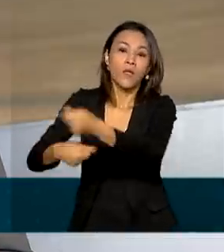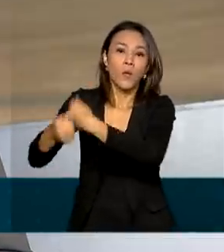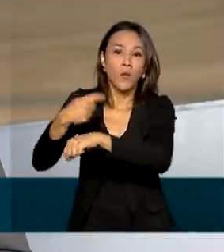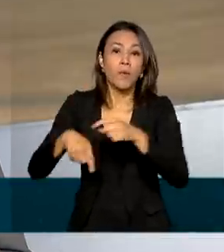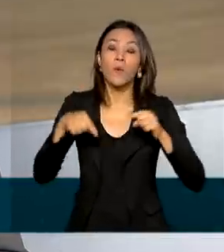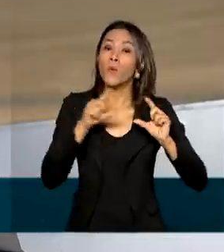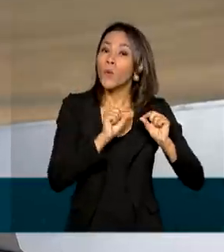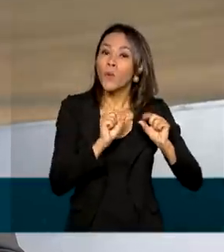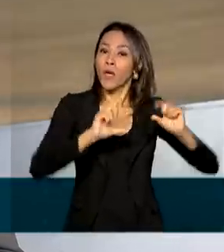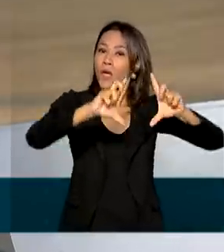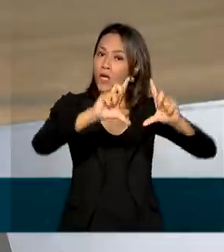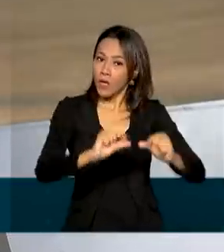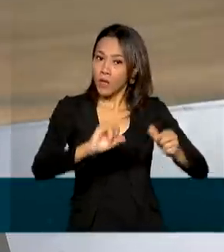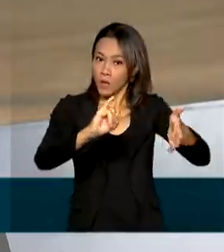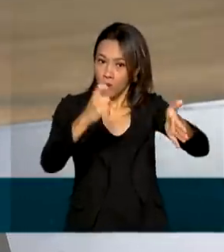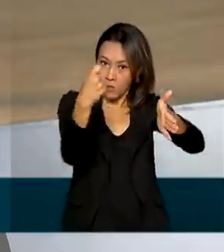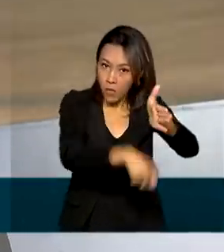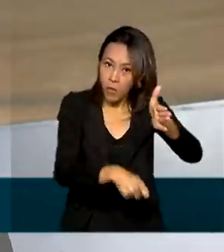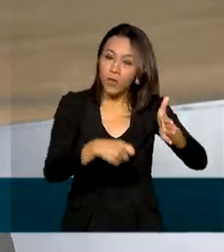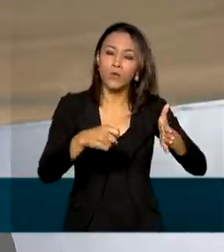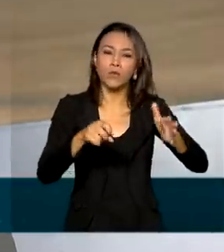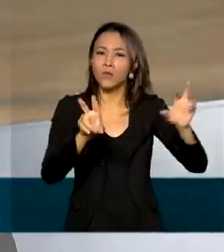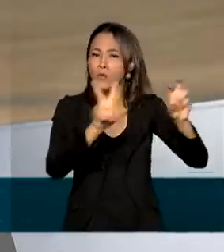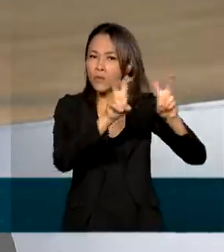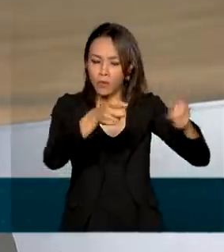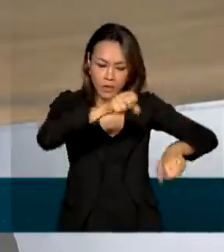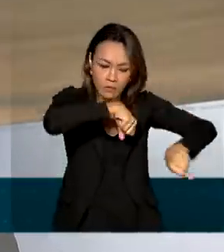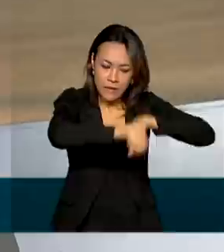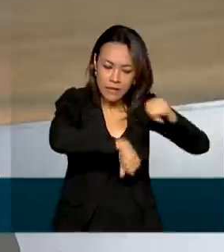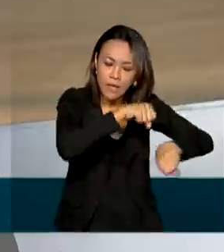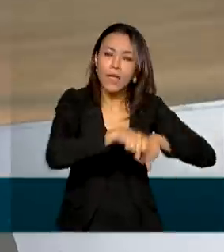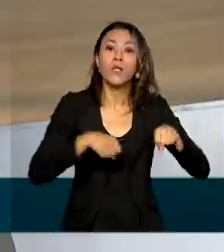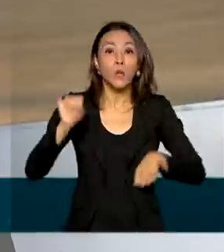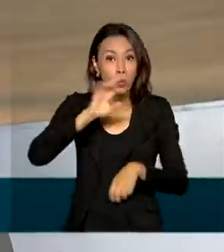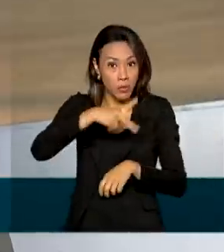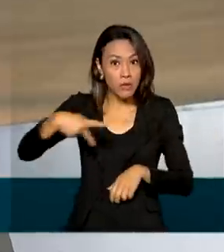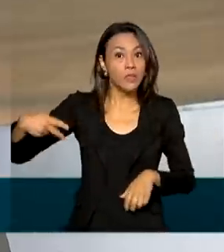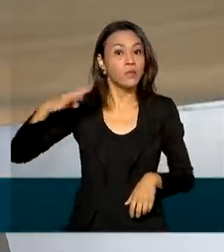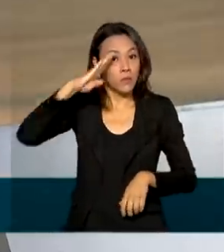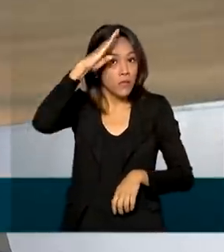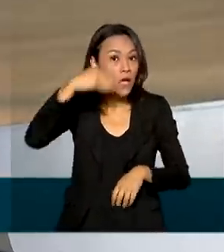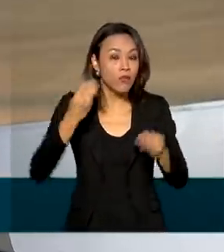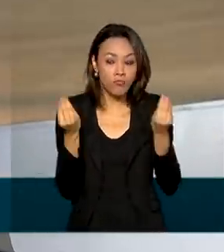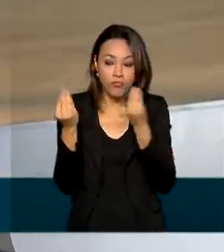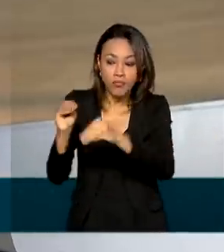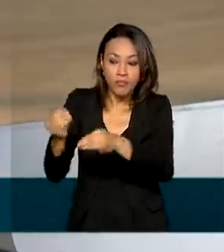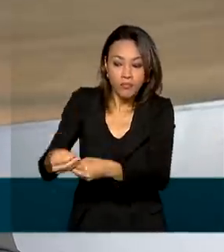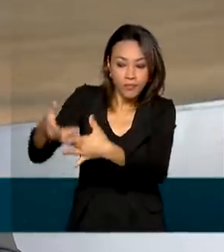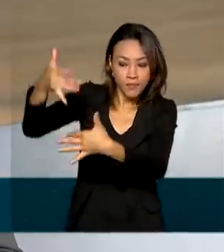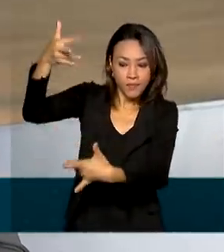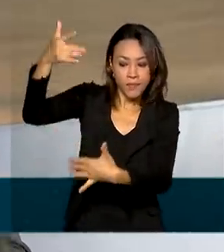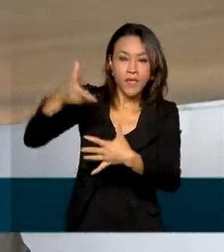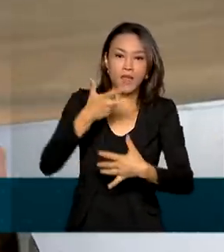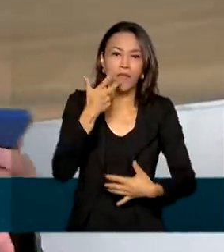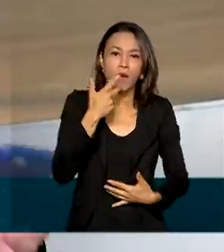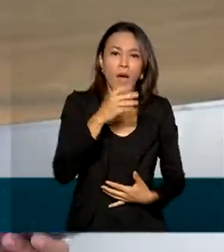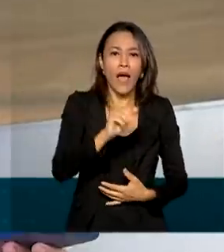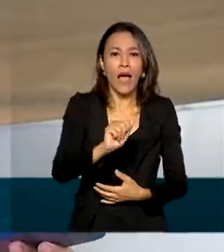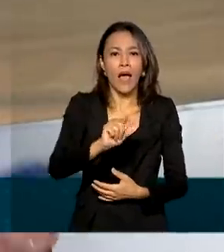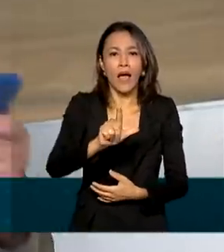importação das bicicletas. O presidente Jair Bolsonaro, inclusive, comentou sobre isso nas redes sociais. Ele destacou que essa alíquota começava em